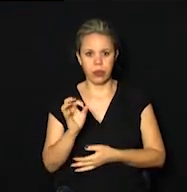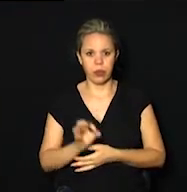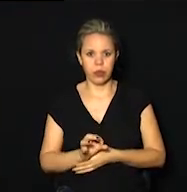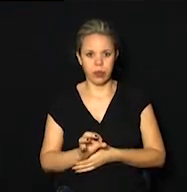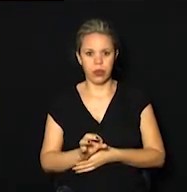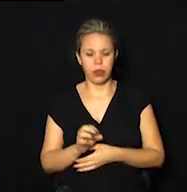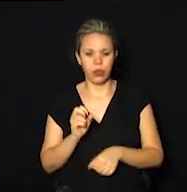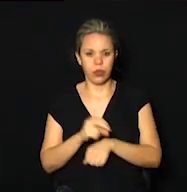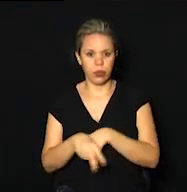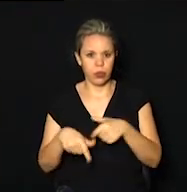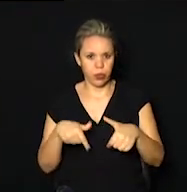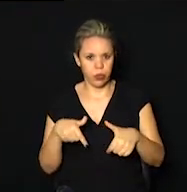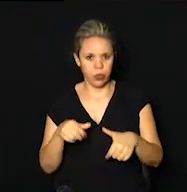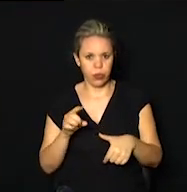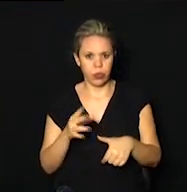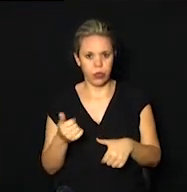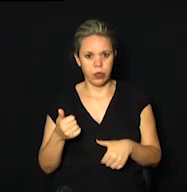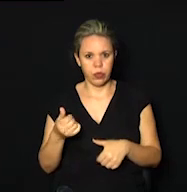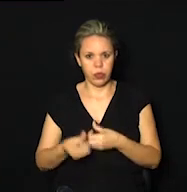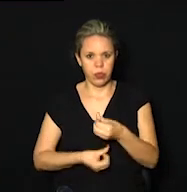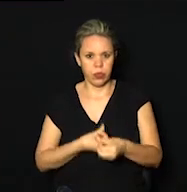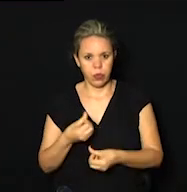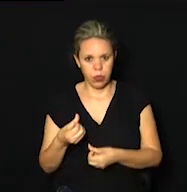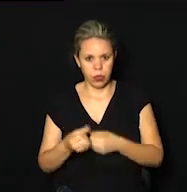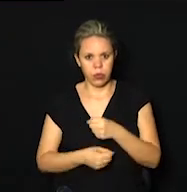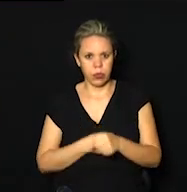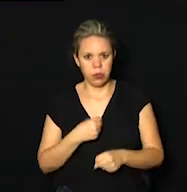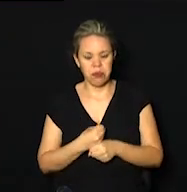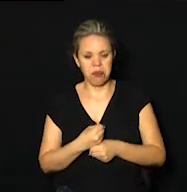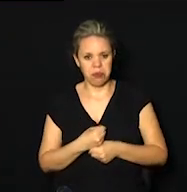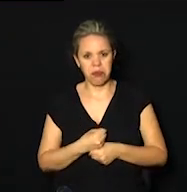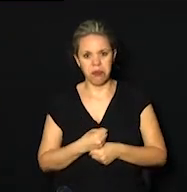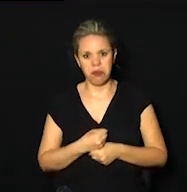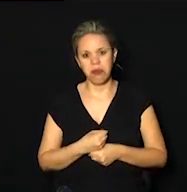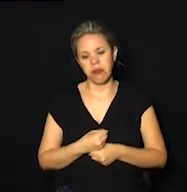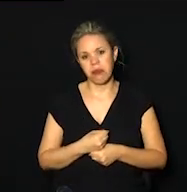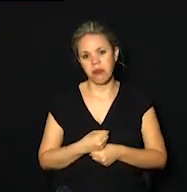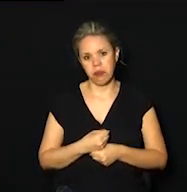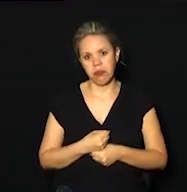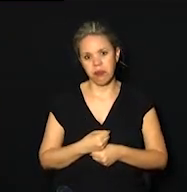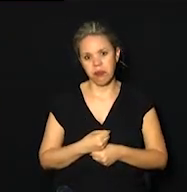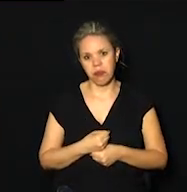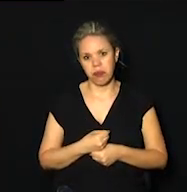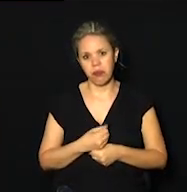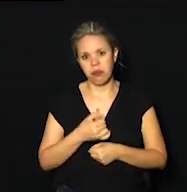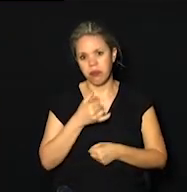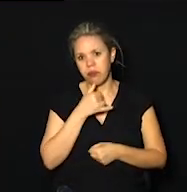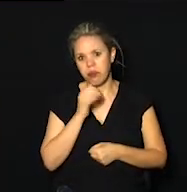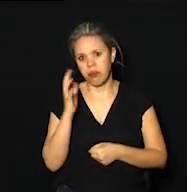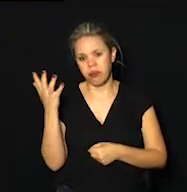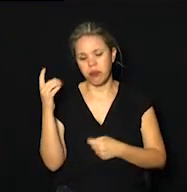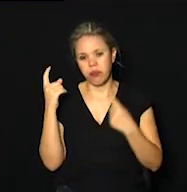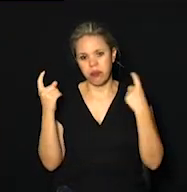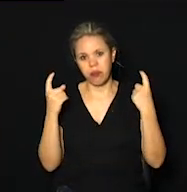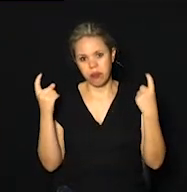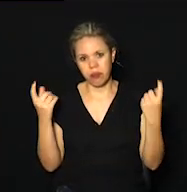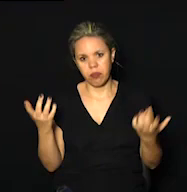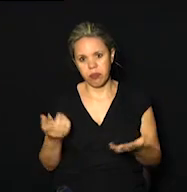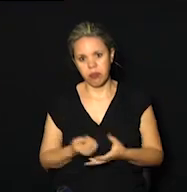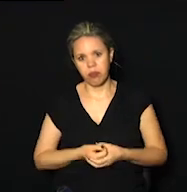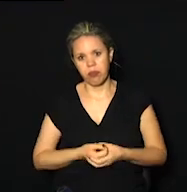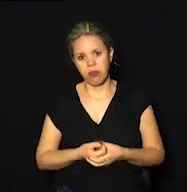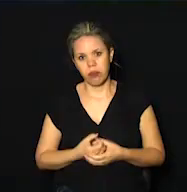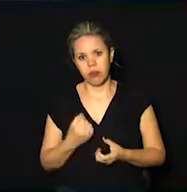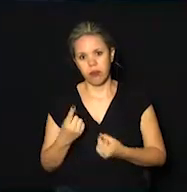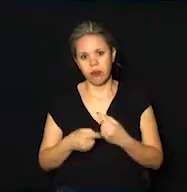empregos só no primeiro semestre deste ano, Gabriel. É uma situação muito triste, preocupante, alguns